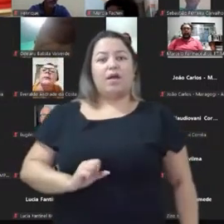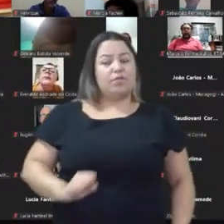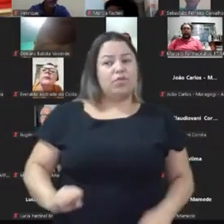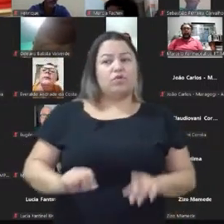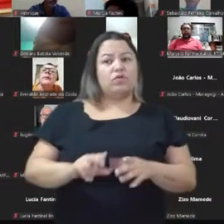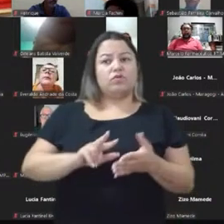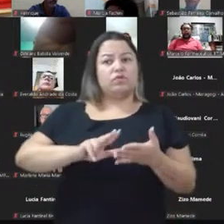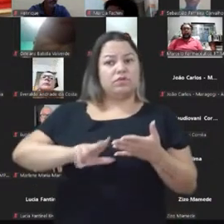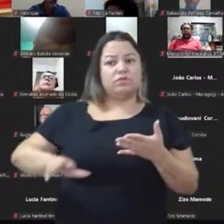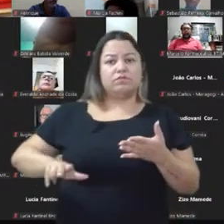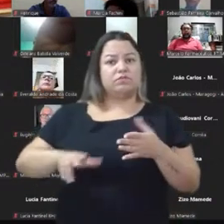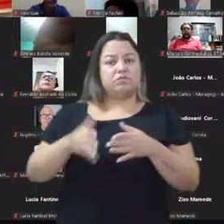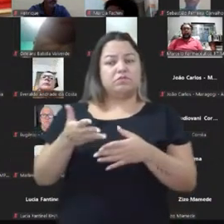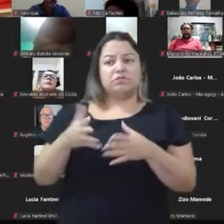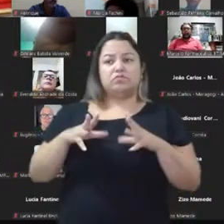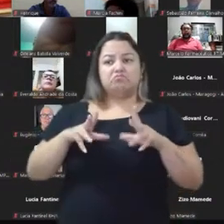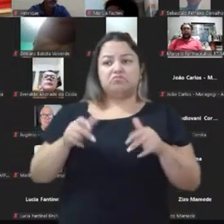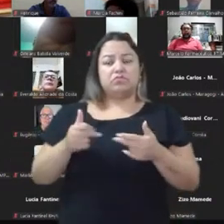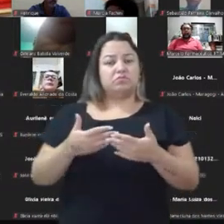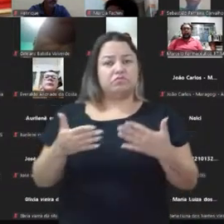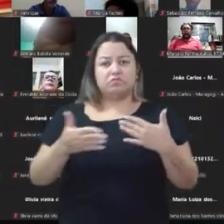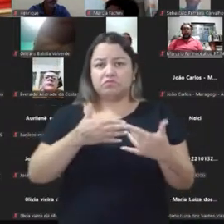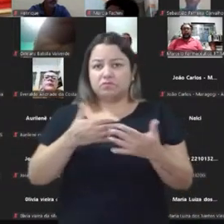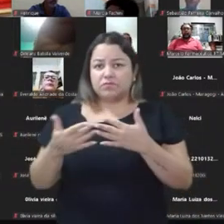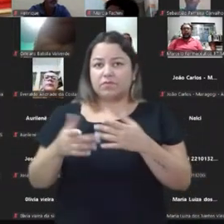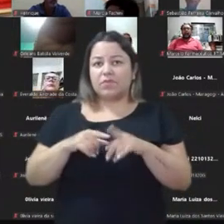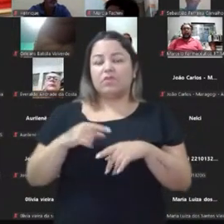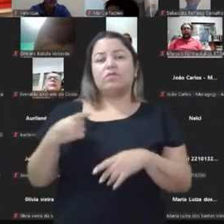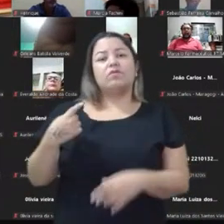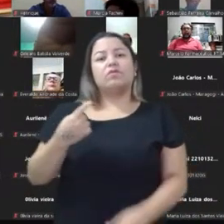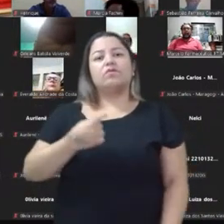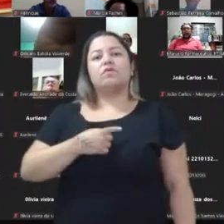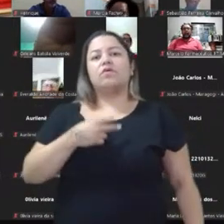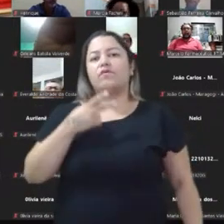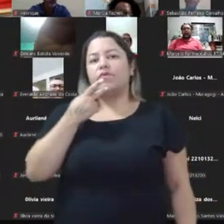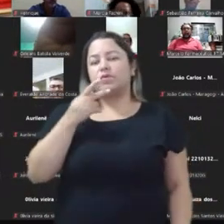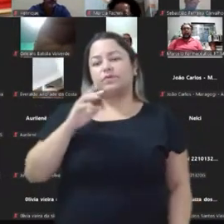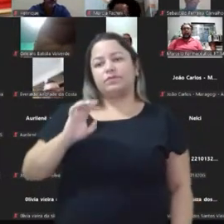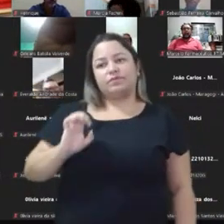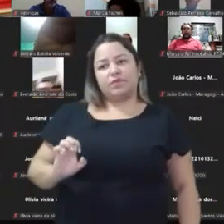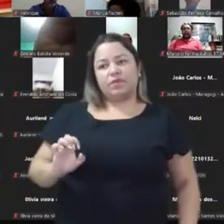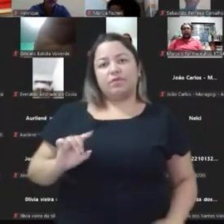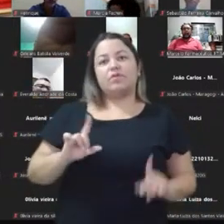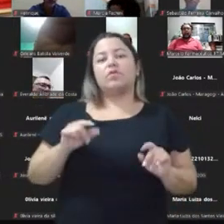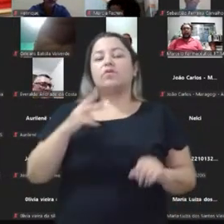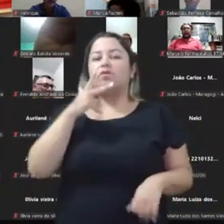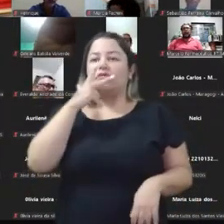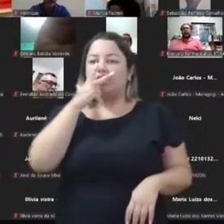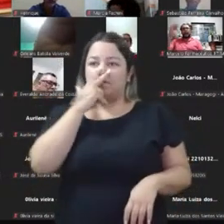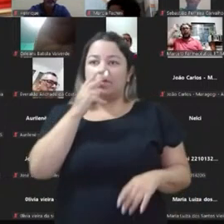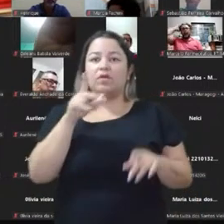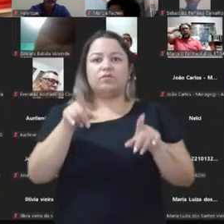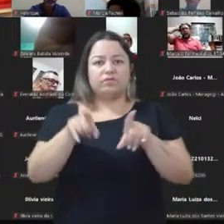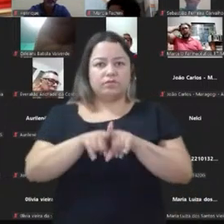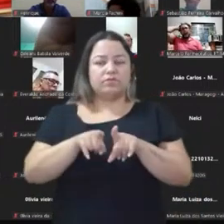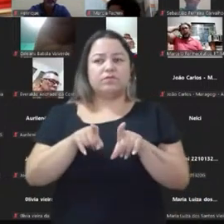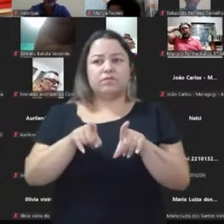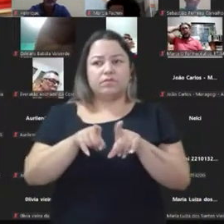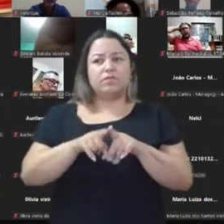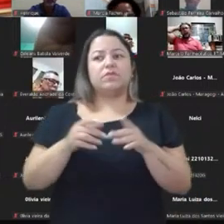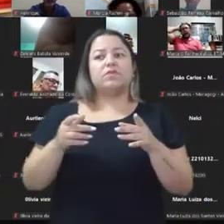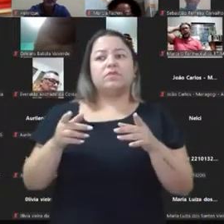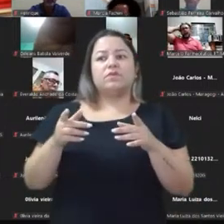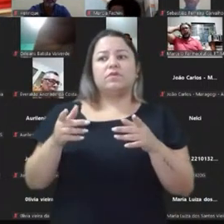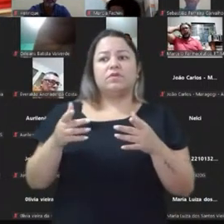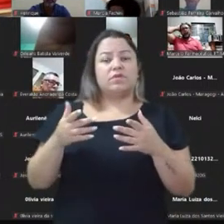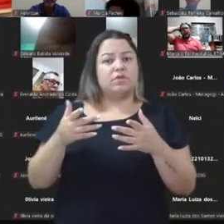banheiro, como é que é banheiro, de não sei o que lá. E o que nós falamos que é ser de esquerda? Então, eu acho que foi colocado aqui também. Nós precisamos ter causas,